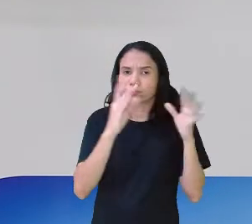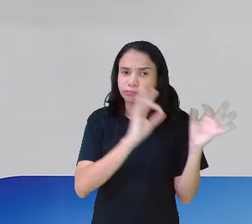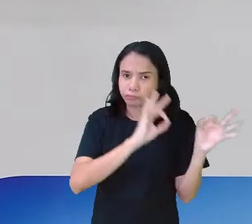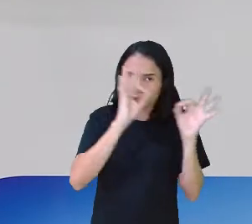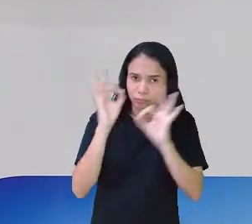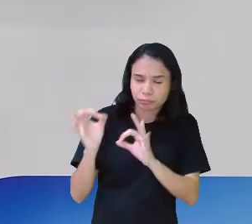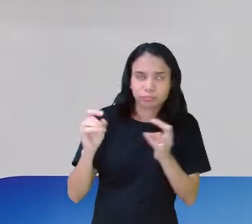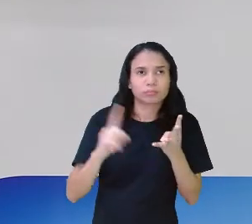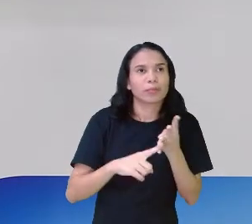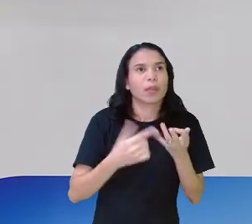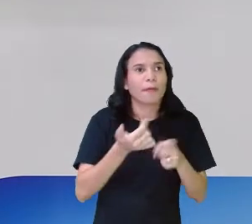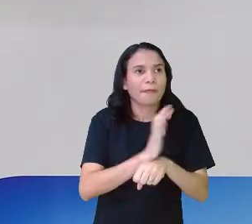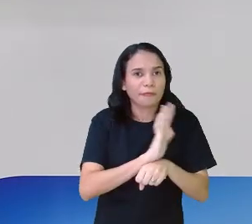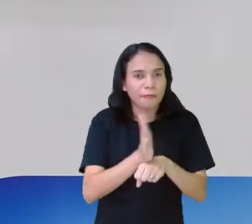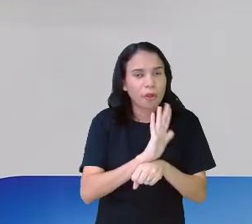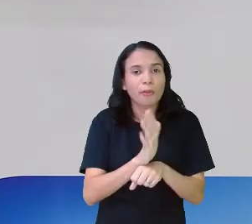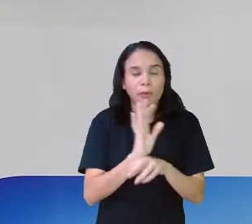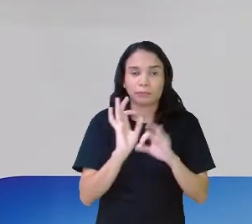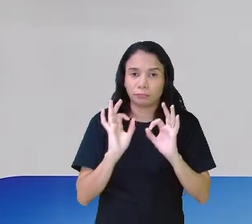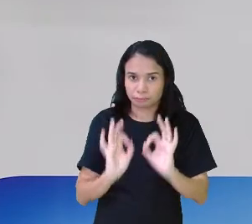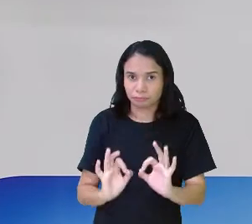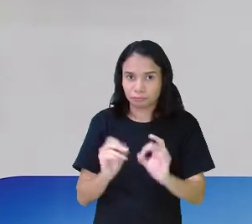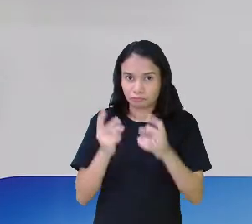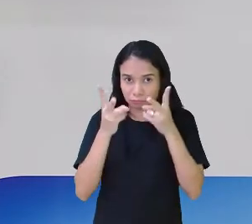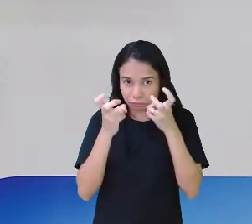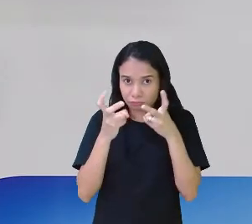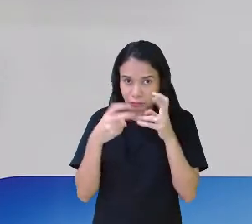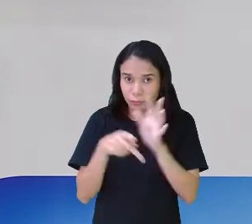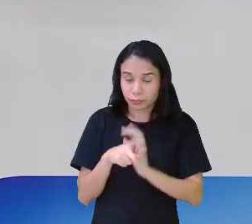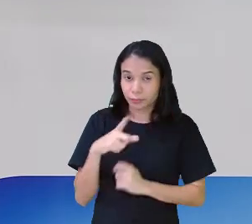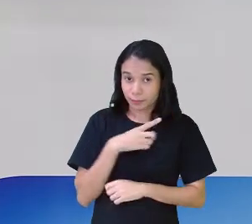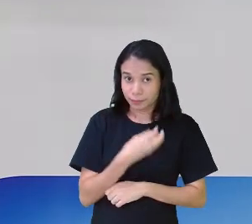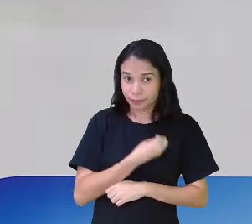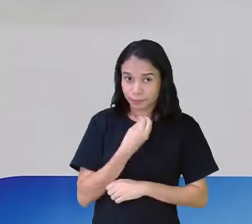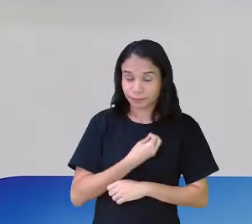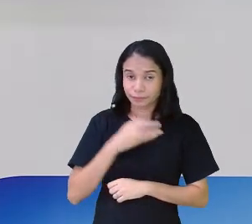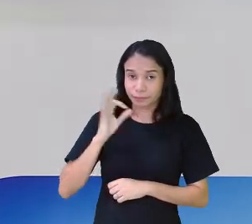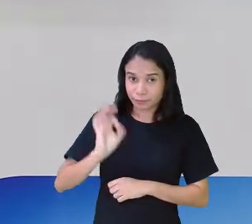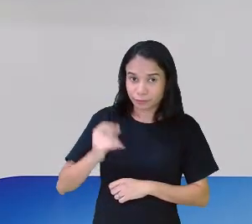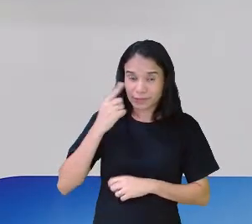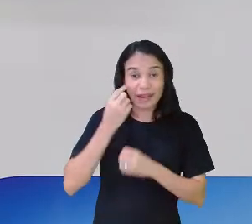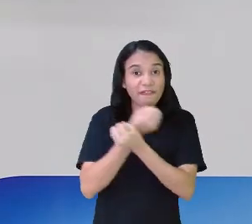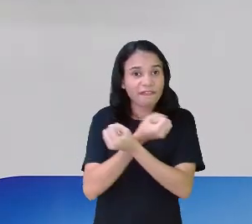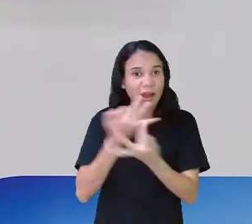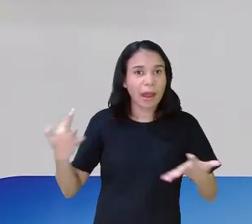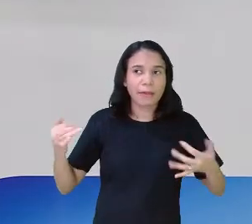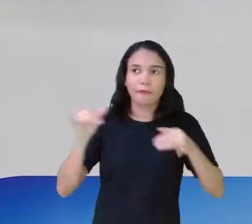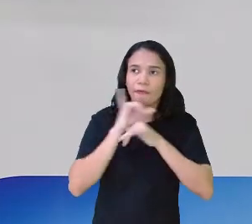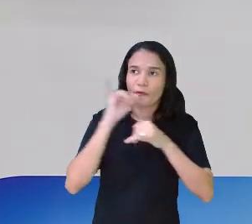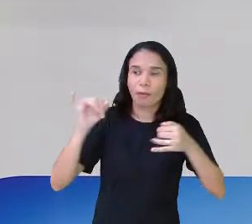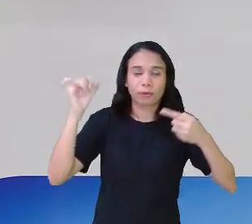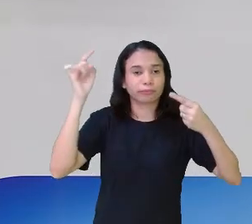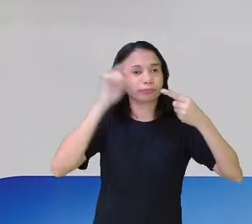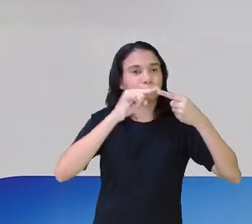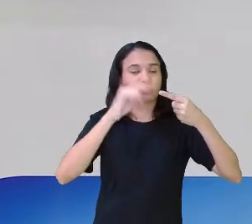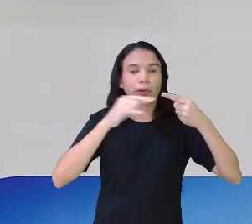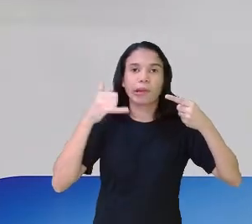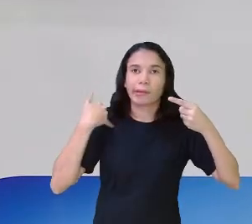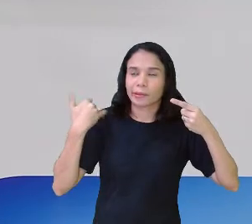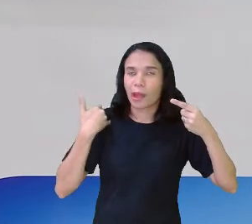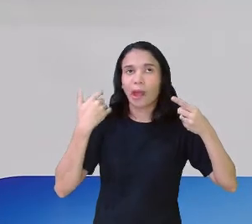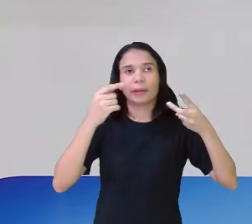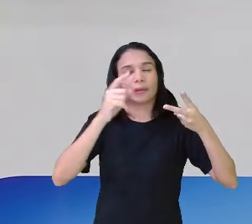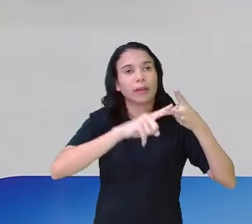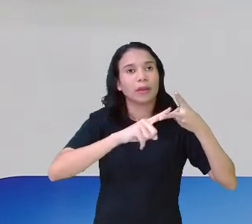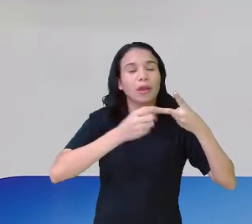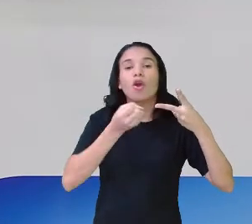teatro, um filme, certo? Perceberam isso aí, né? Veja aqui, vários dados. A indicação de idade,